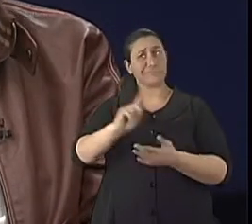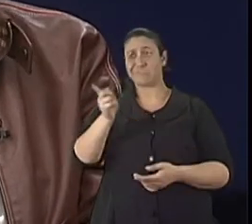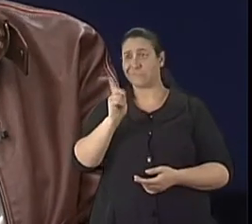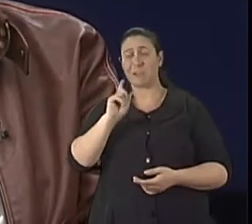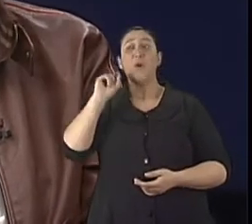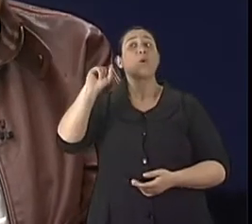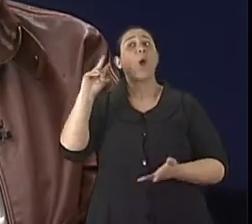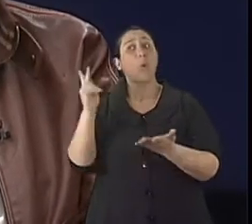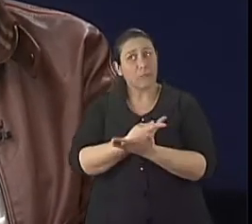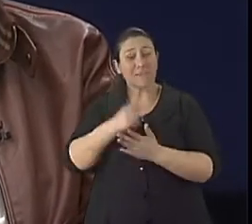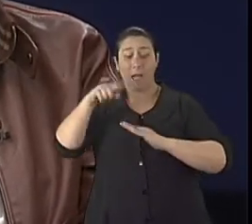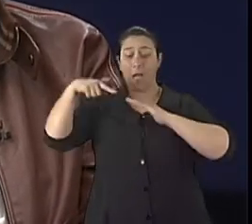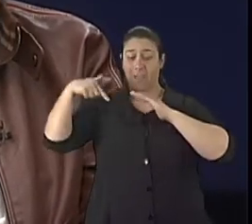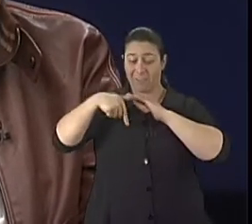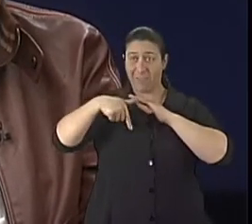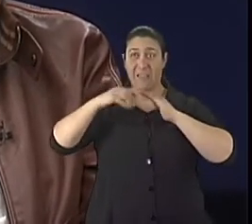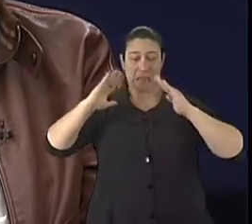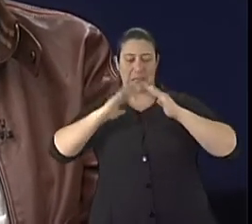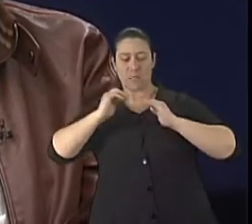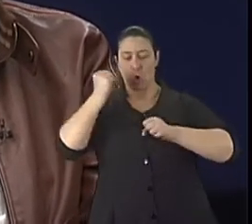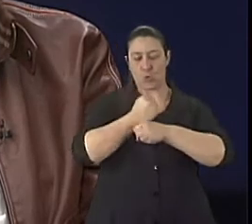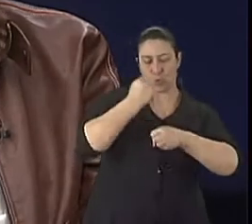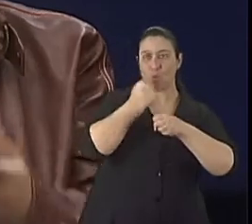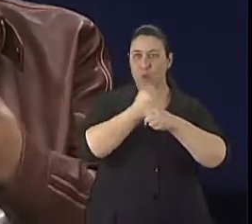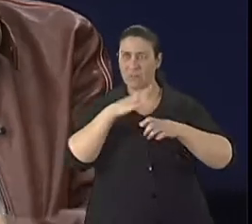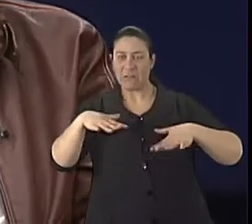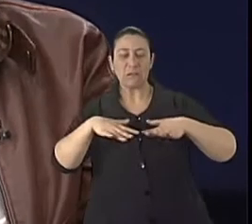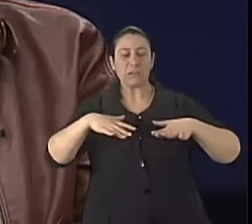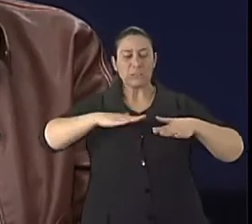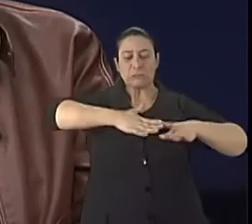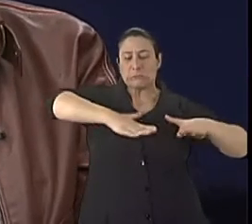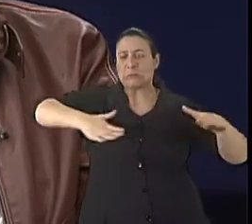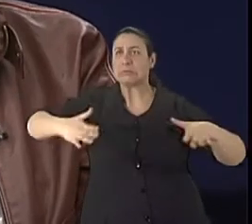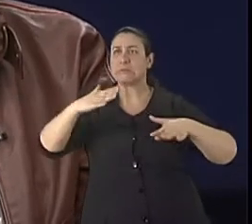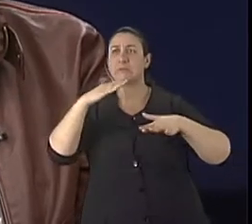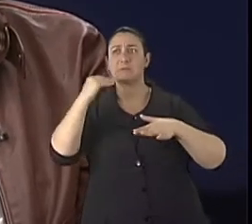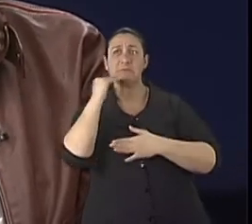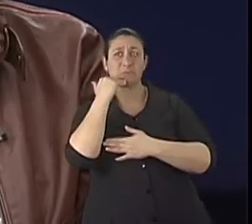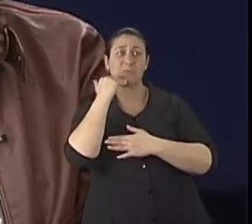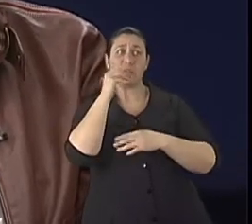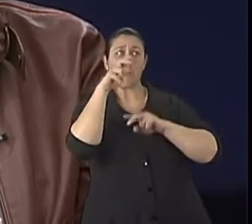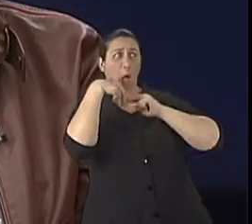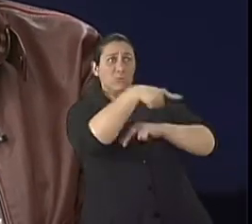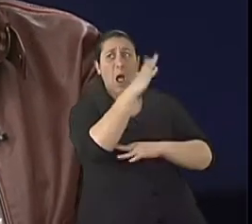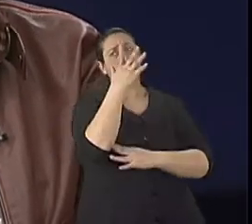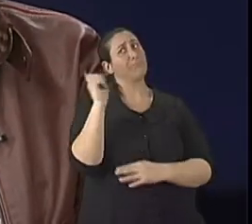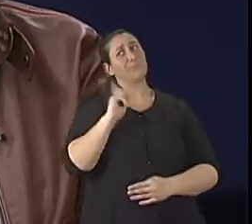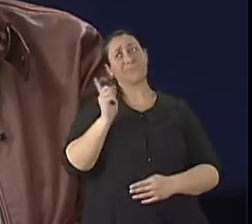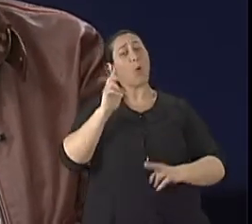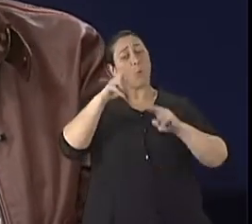atrapalha o desenvolvimento da árvore. Inclusive, essa semana tivemos aí uma participação junto com a ESMAM,